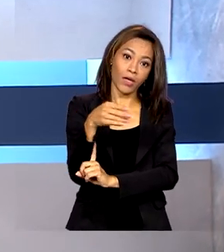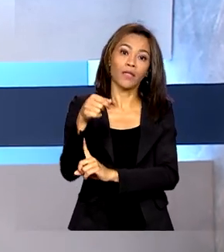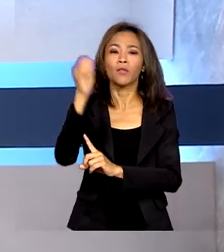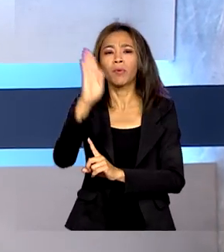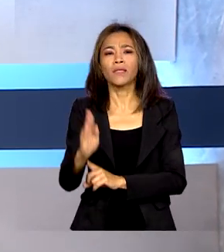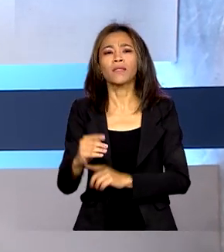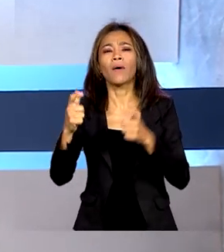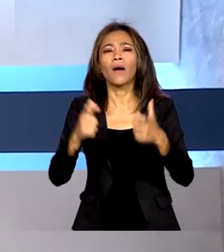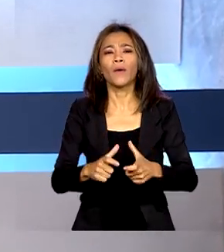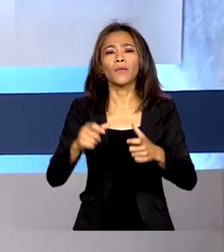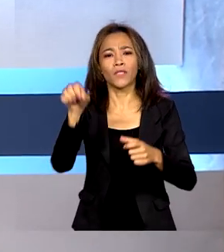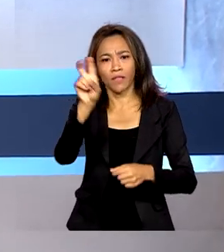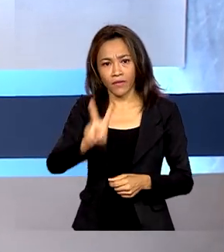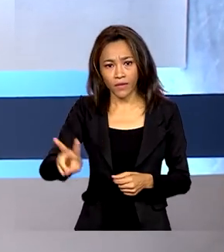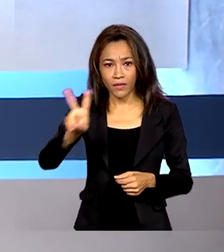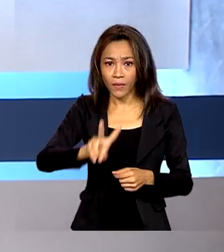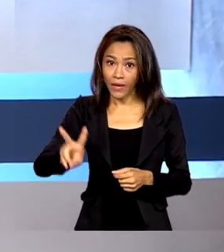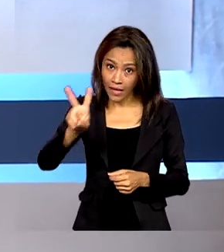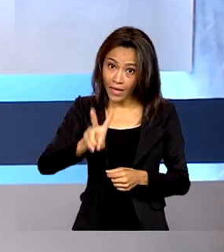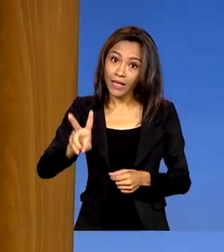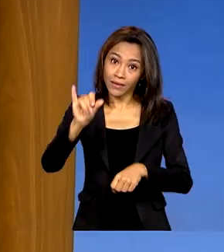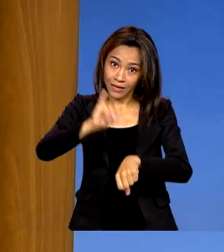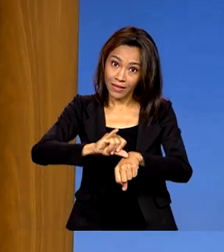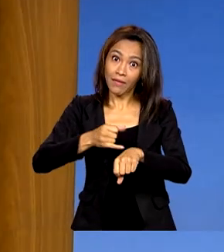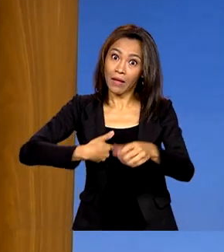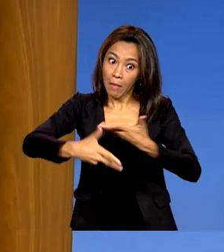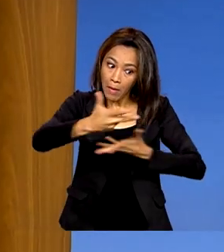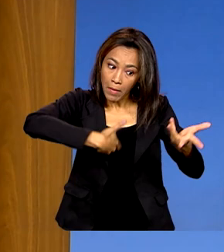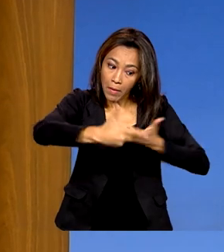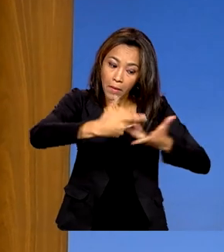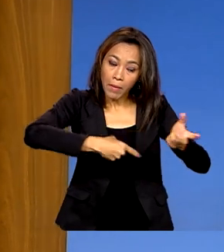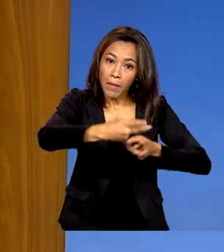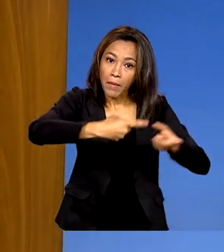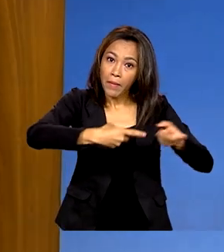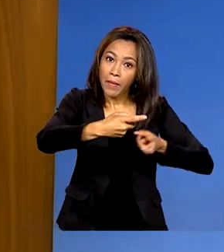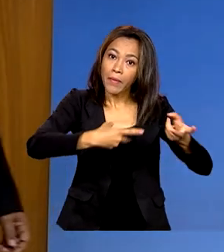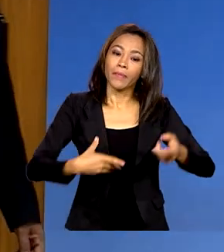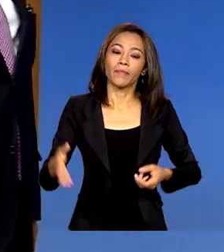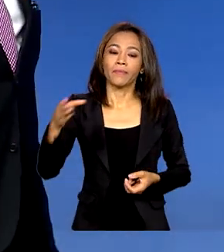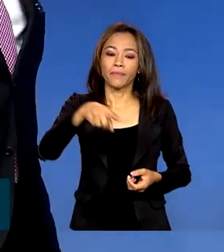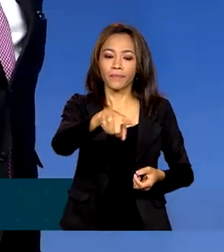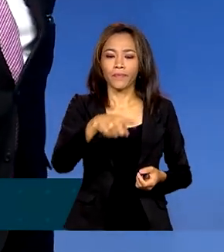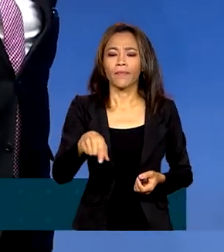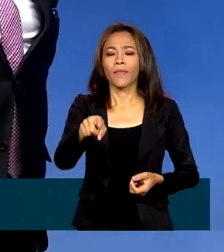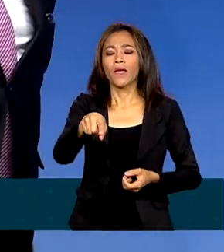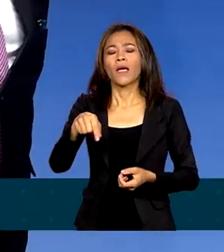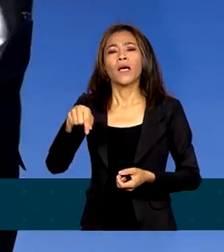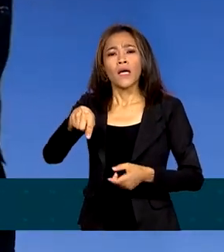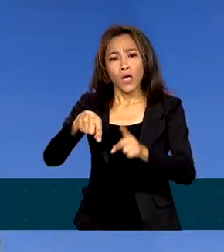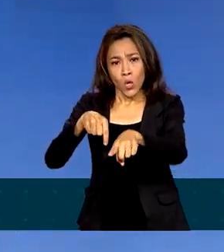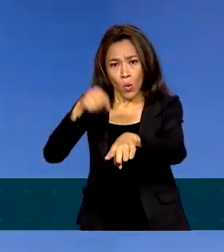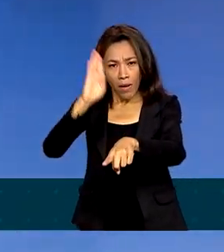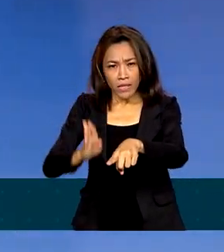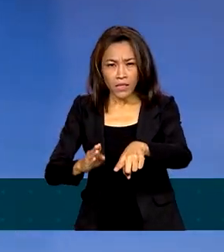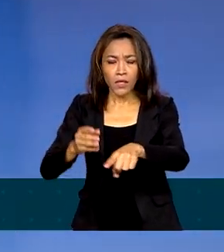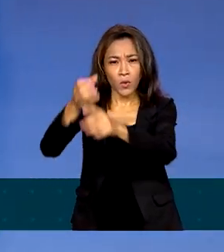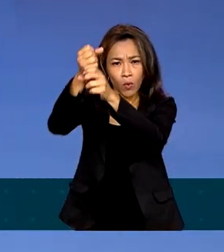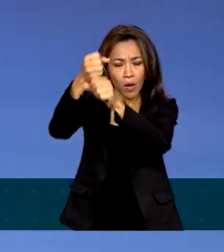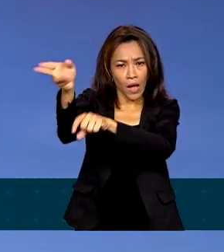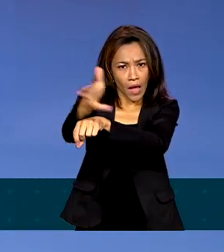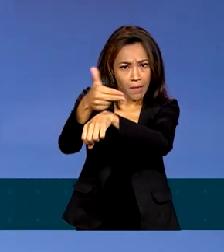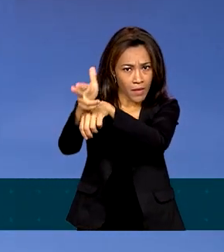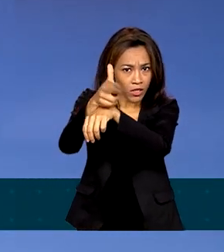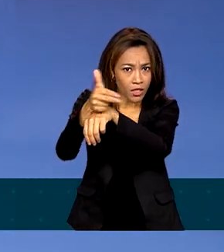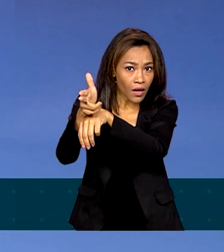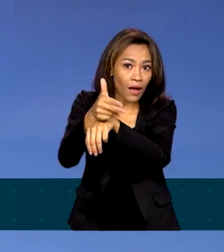serviços e ampliar o comércio com a Venezuela. Aos poucos, a Embaixada do Brasil em Caracas, capital da Venezuela,